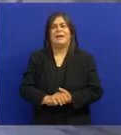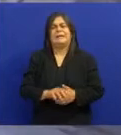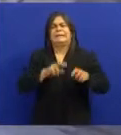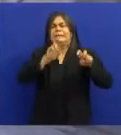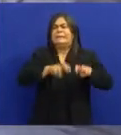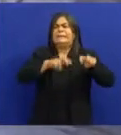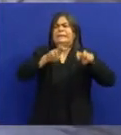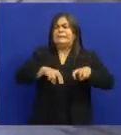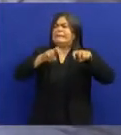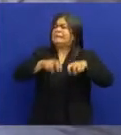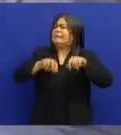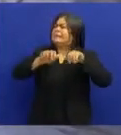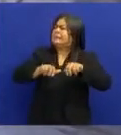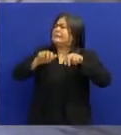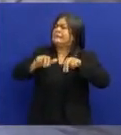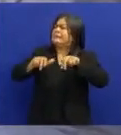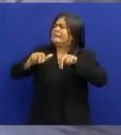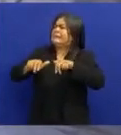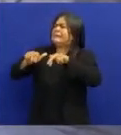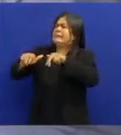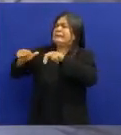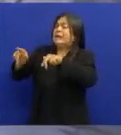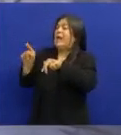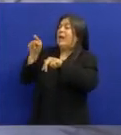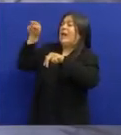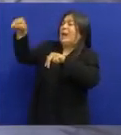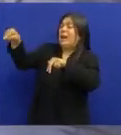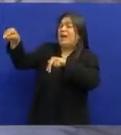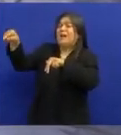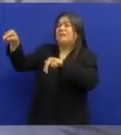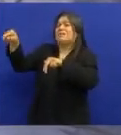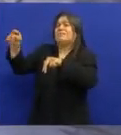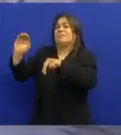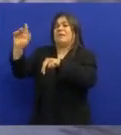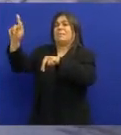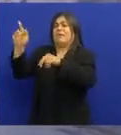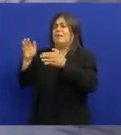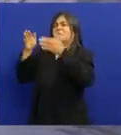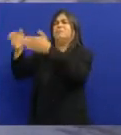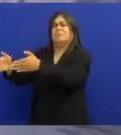saíram a pé De Alagoa Grande Para Campina Levaram uns 5, 6 dias Para chegar em Campina Grande